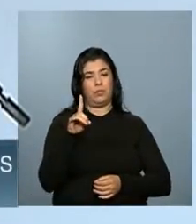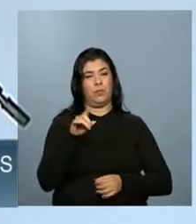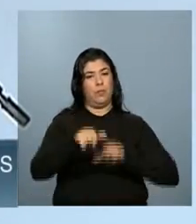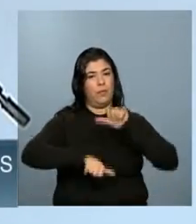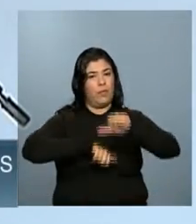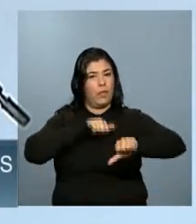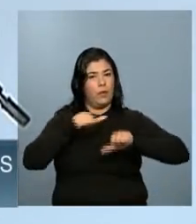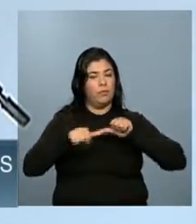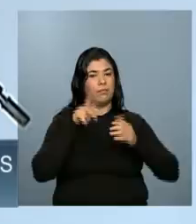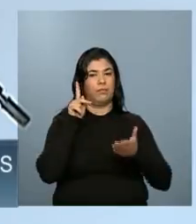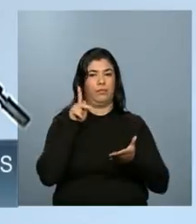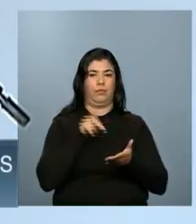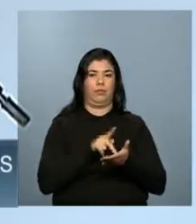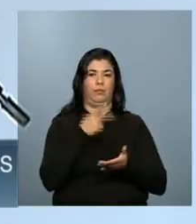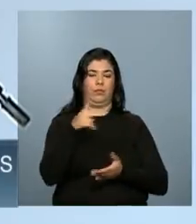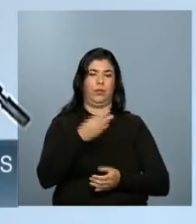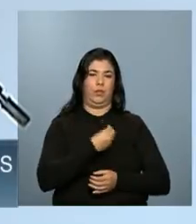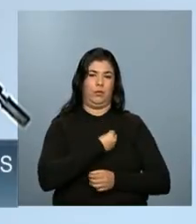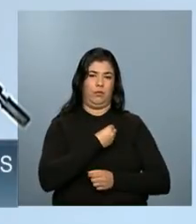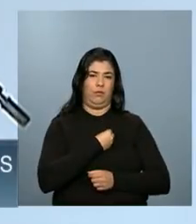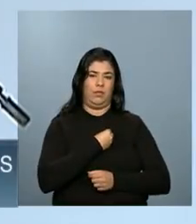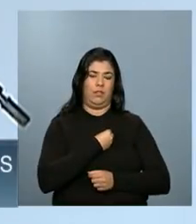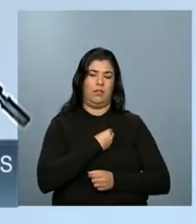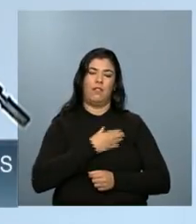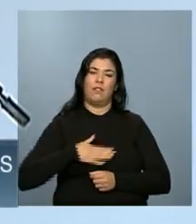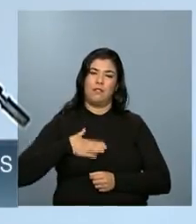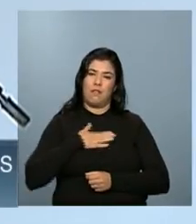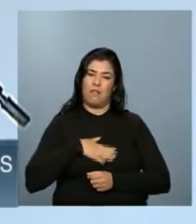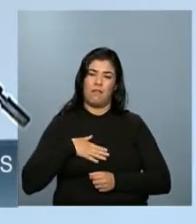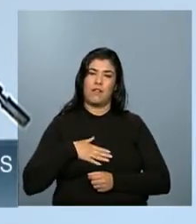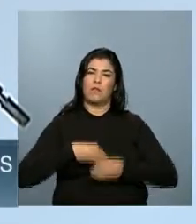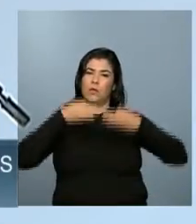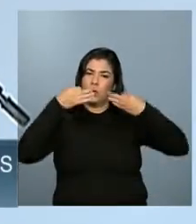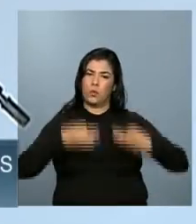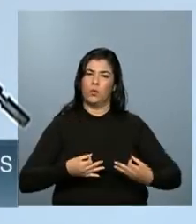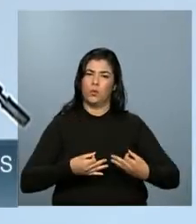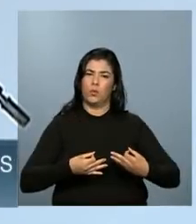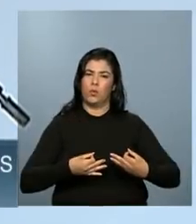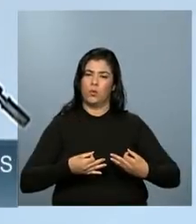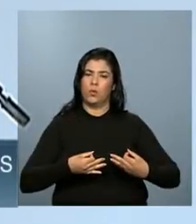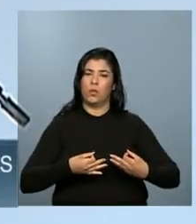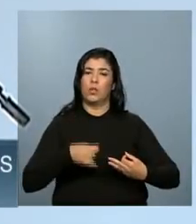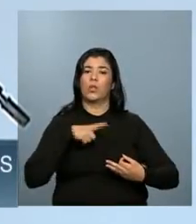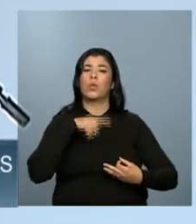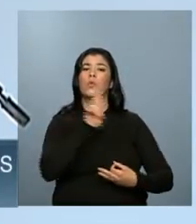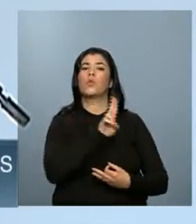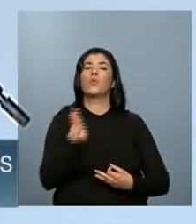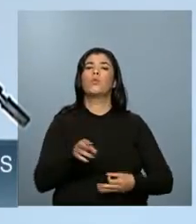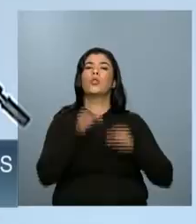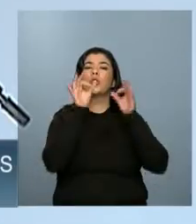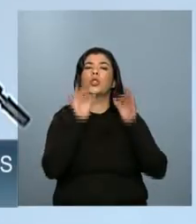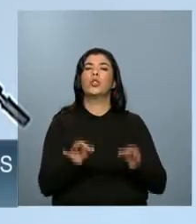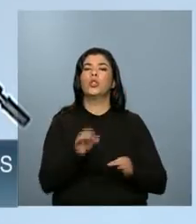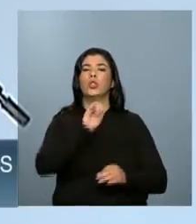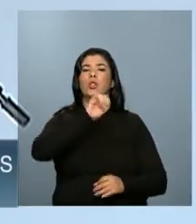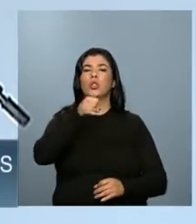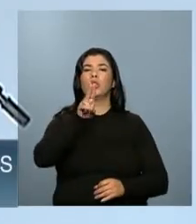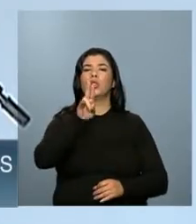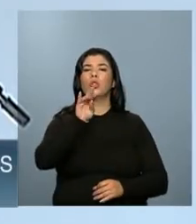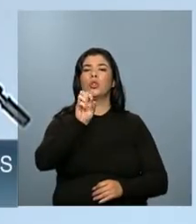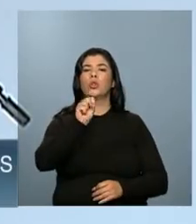mudança na vida de vocês, eu gosto de fazer justiça. Ela tem um nome, ela tem uma marca.